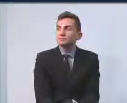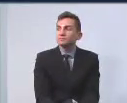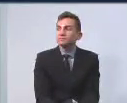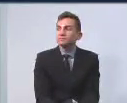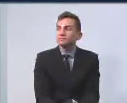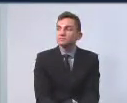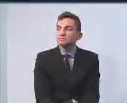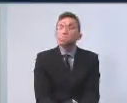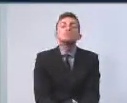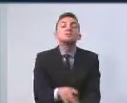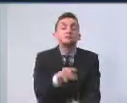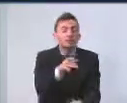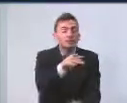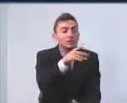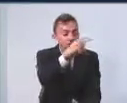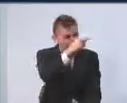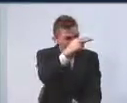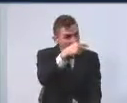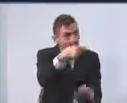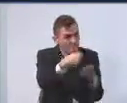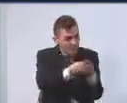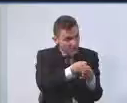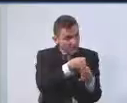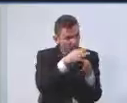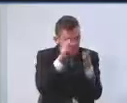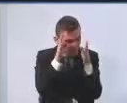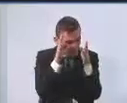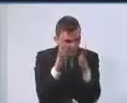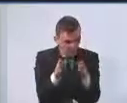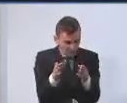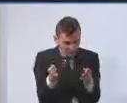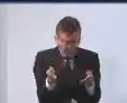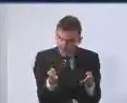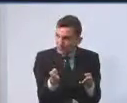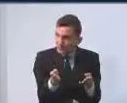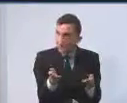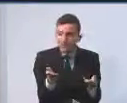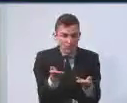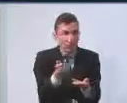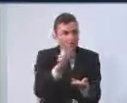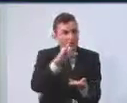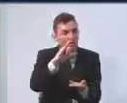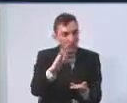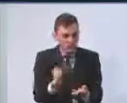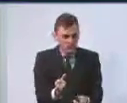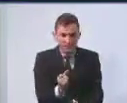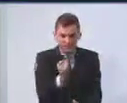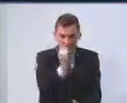Agora, o senhor também perguntou um pouco mais especificamente, então, vou aproveitar a oportunidade.